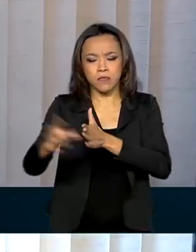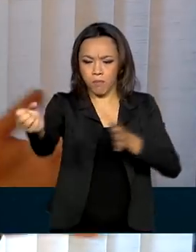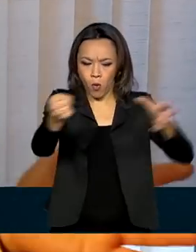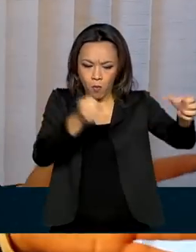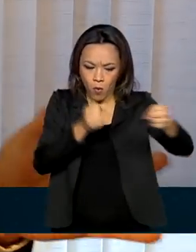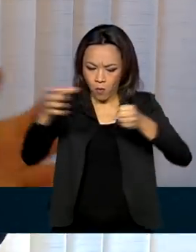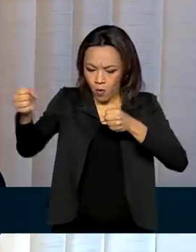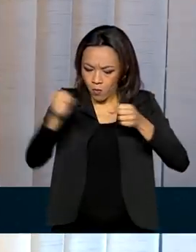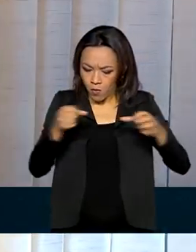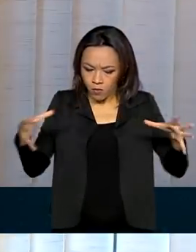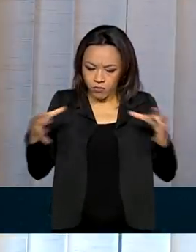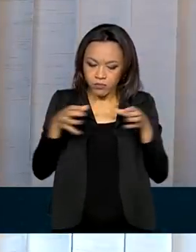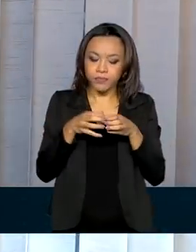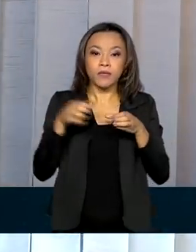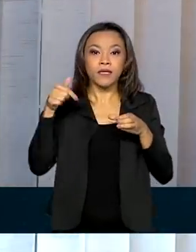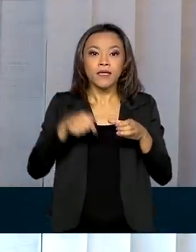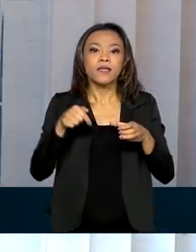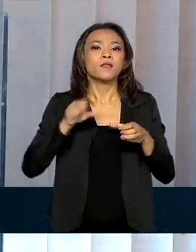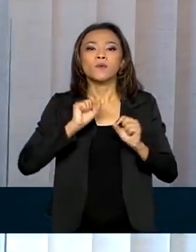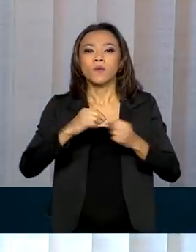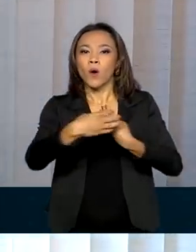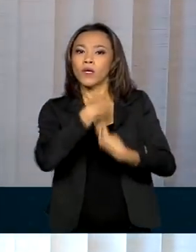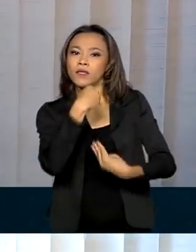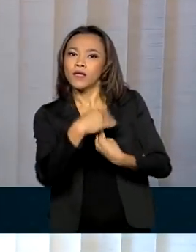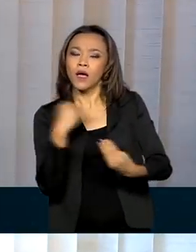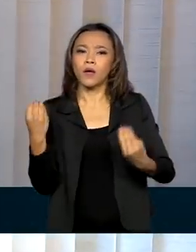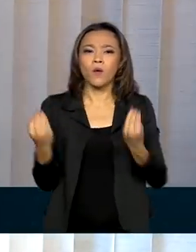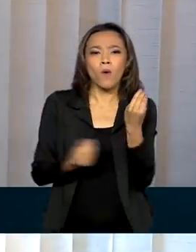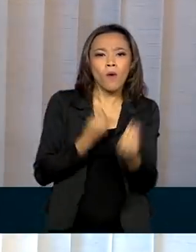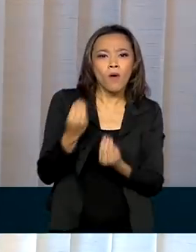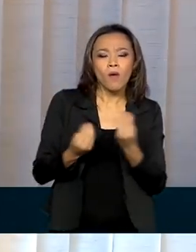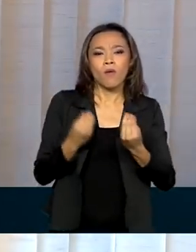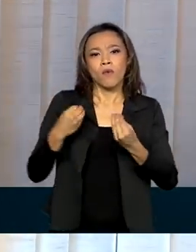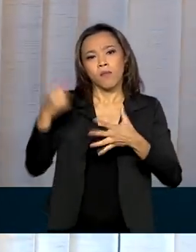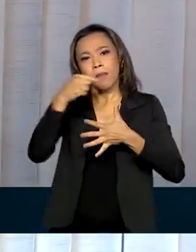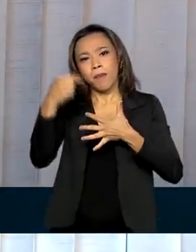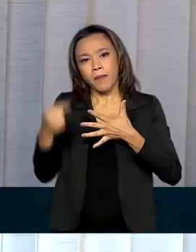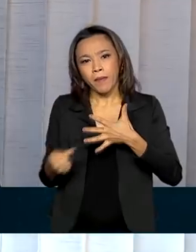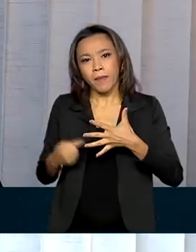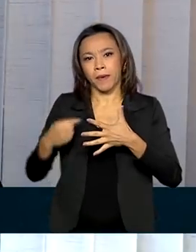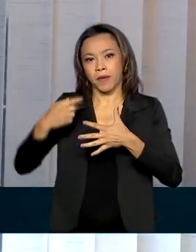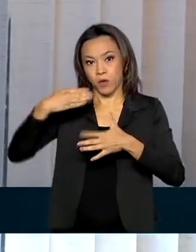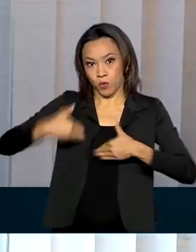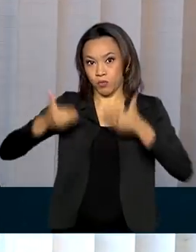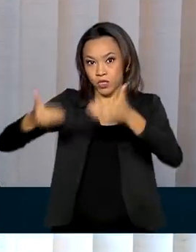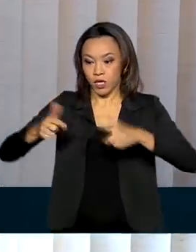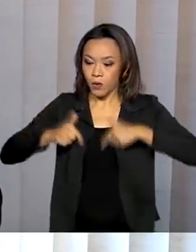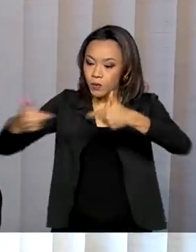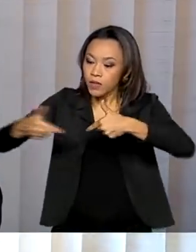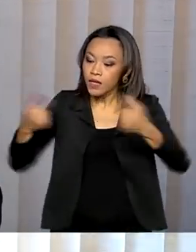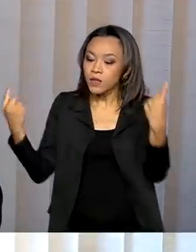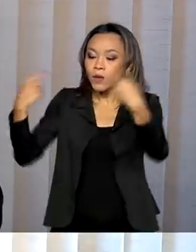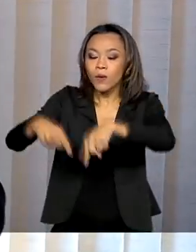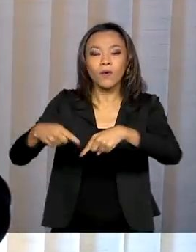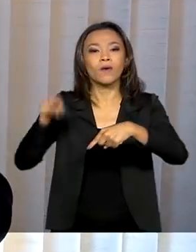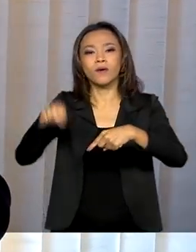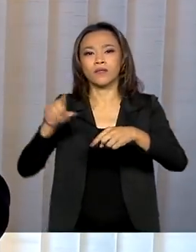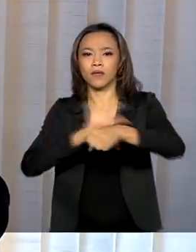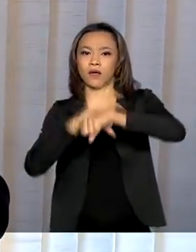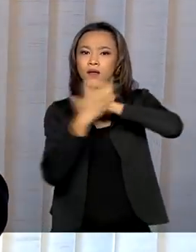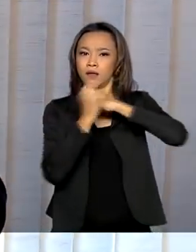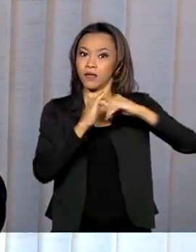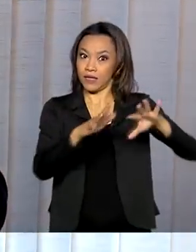e eles nos deram as diretrizes e as prioridades para que o Ministério combatesse o Covid-19 com a ciência, que é a única arma